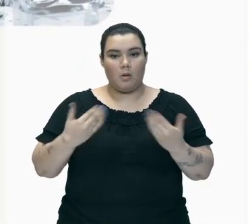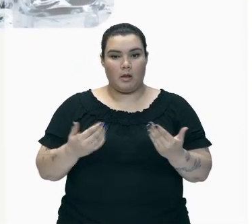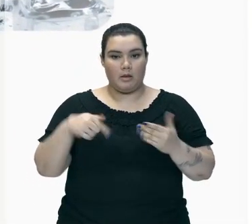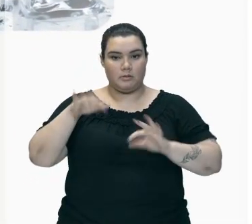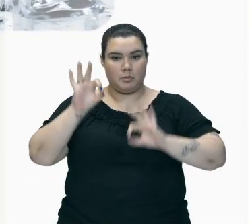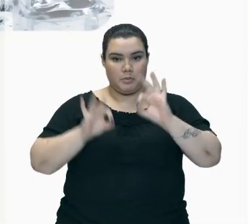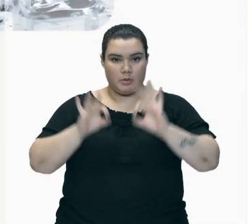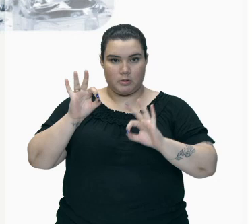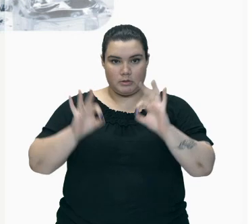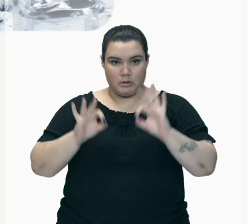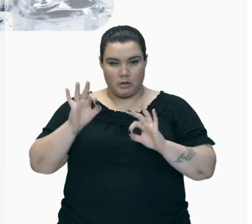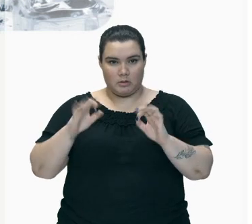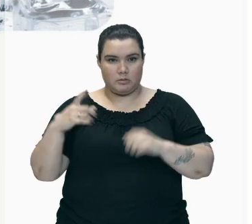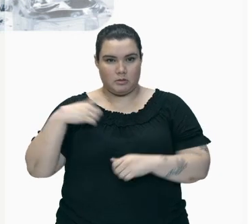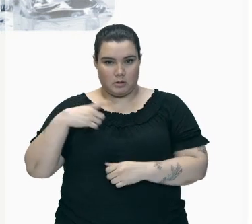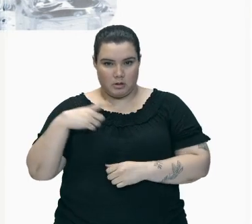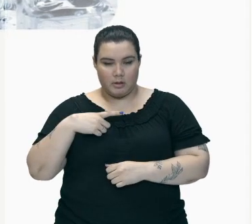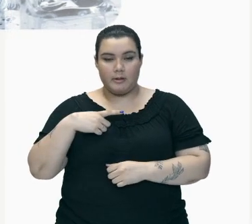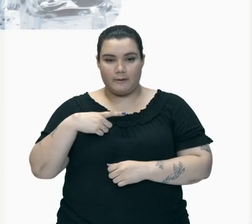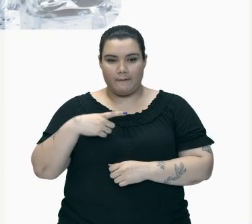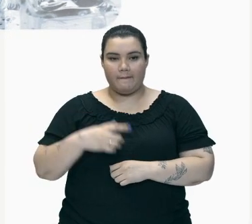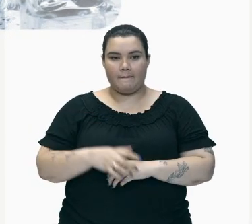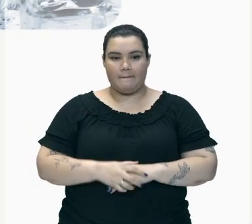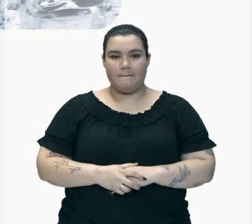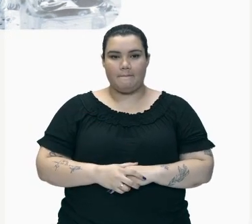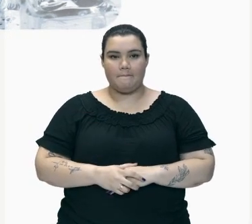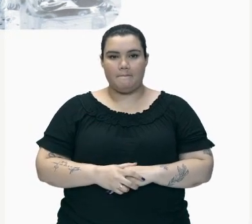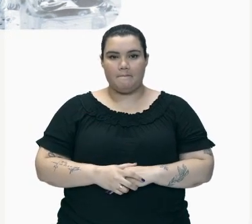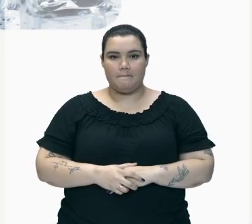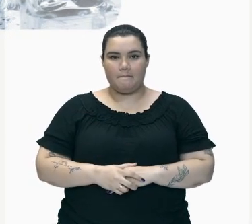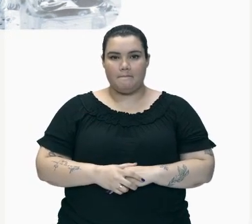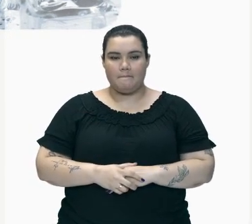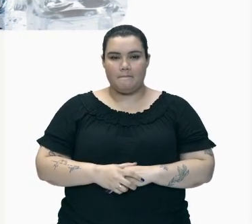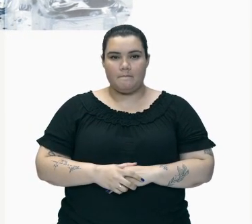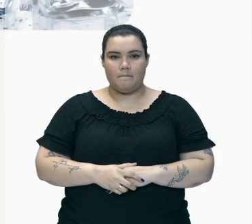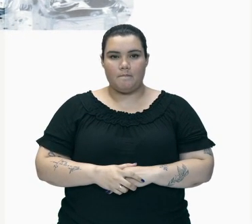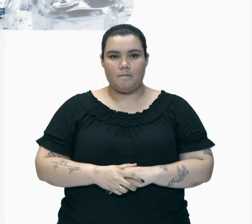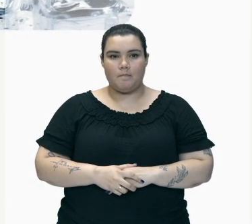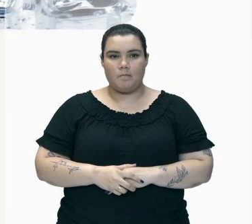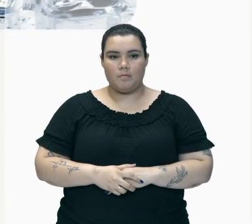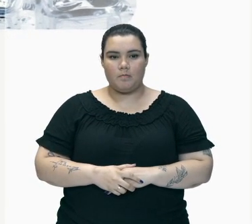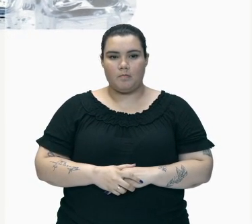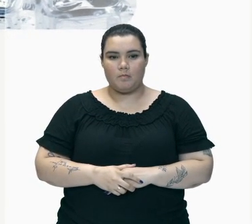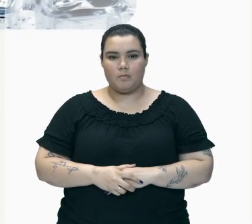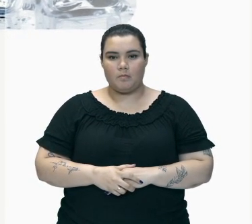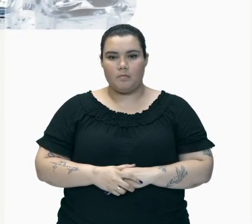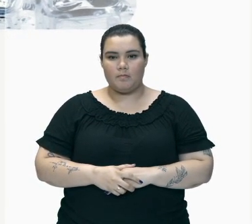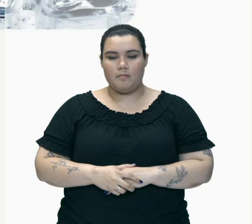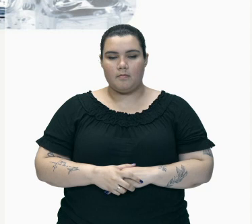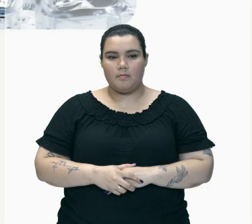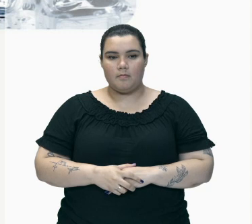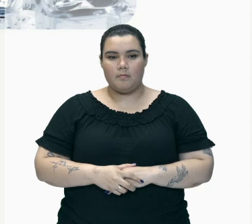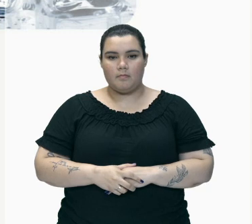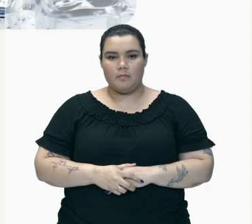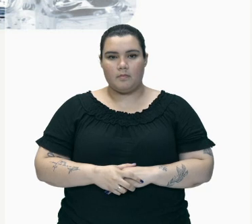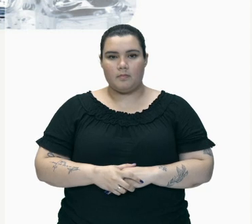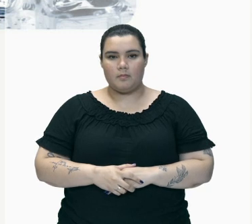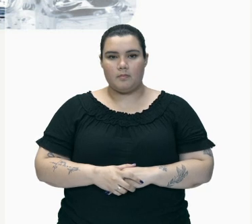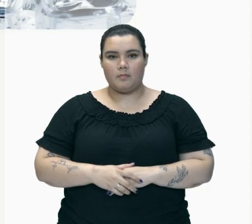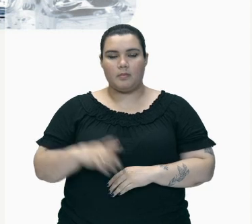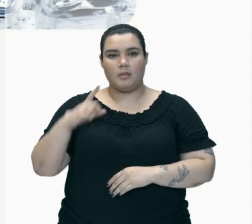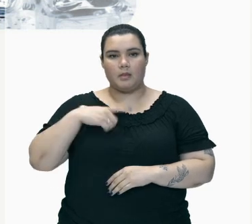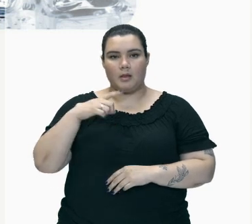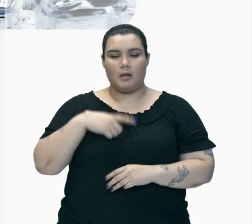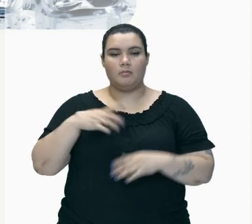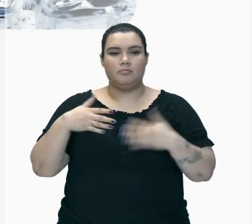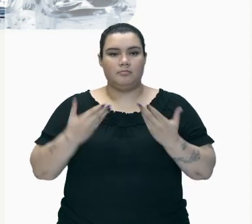Eu vou Deixar Bem aqui Só para Ajudar Vocês Um pouquinho Deixa eu colocar Bem aqui Aí nós Temos o